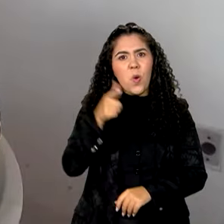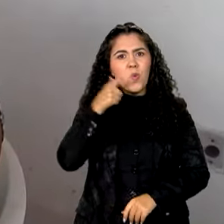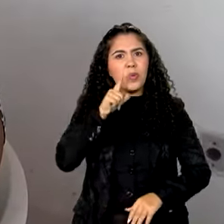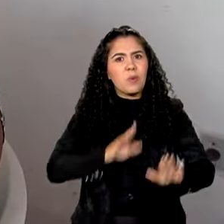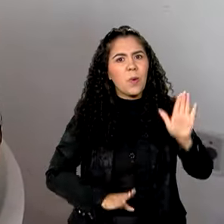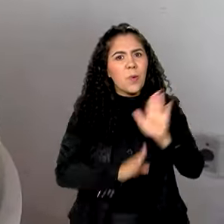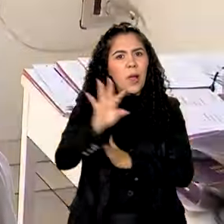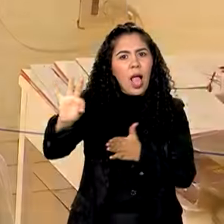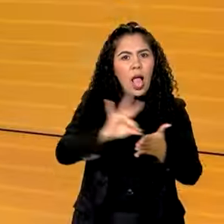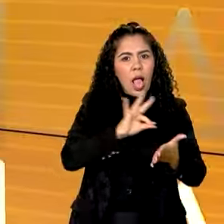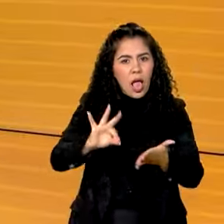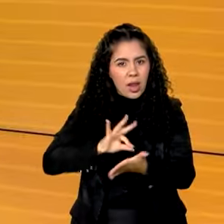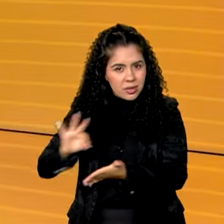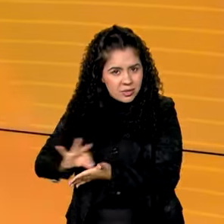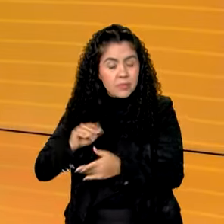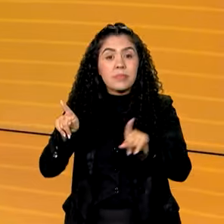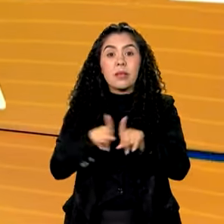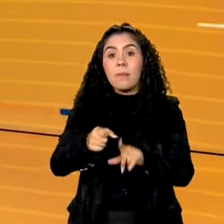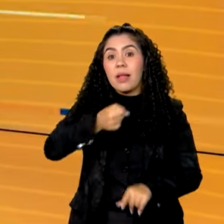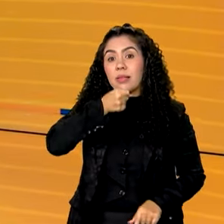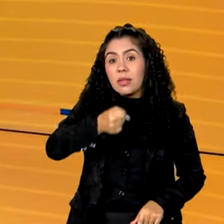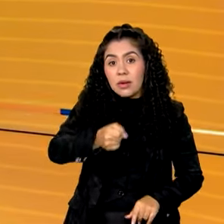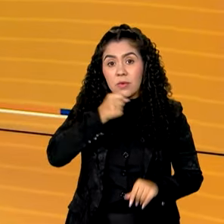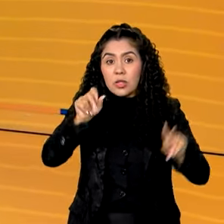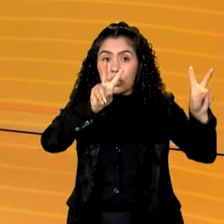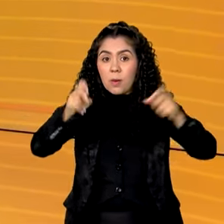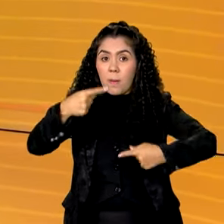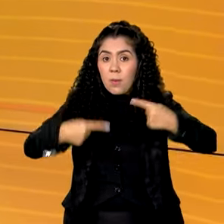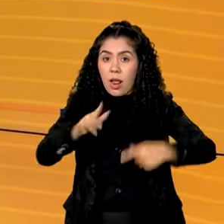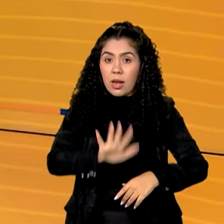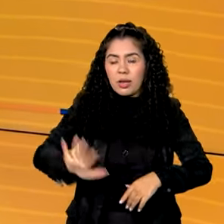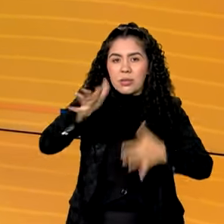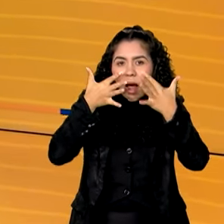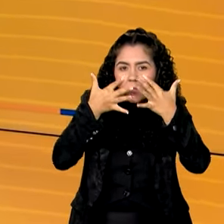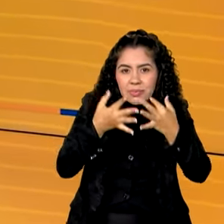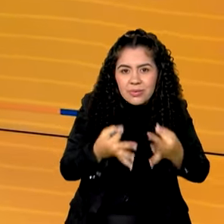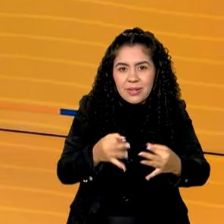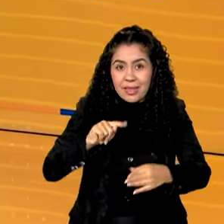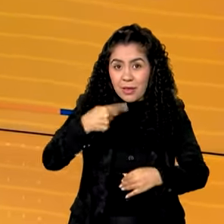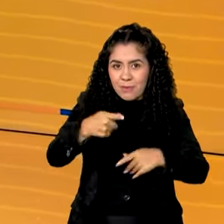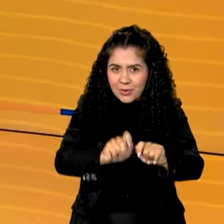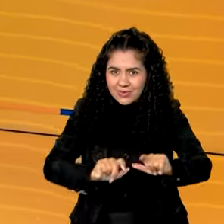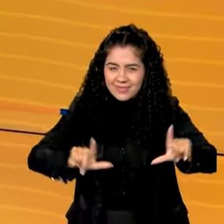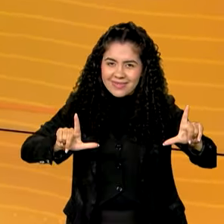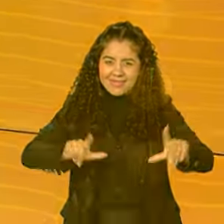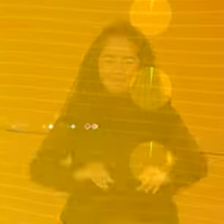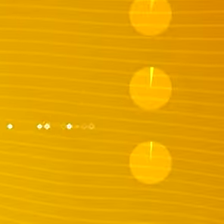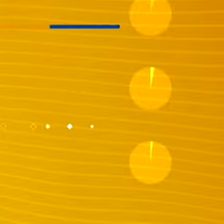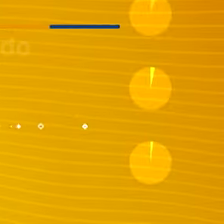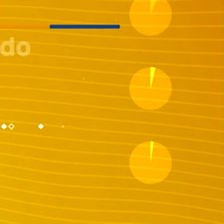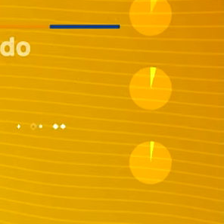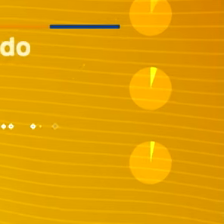inscrições por vaga e uma entrevista sobre a política nacional de cuidados. Voltamos em instantes.